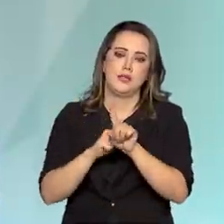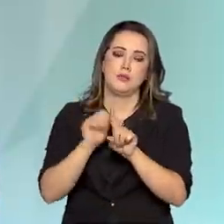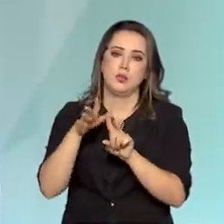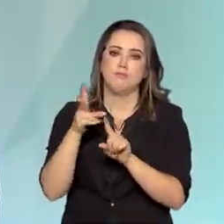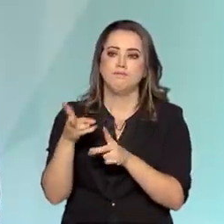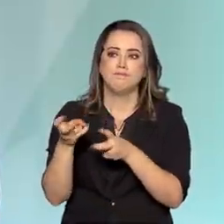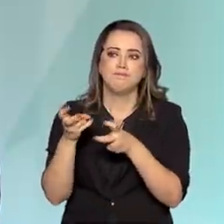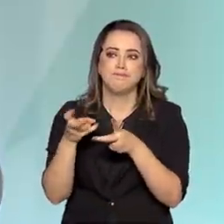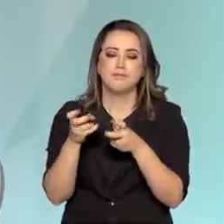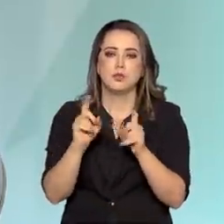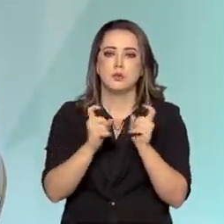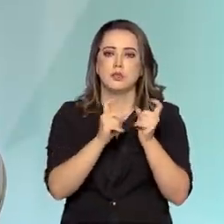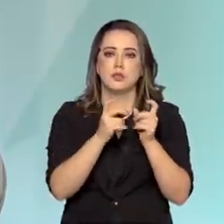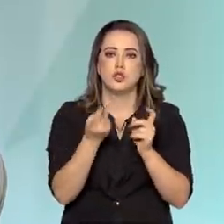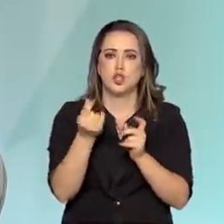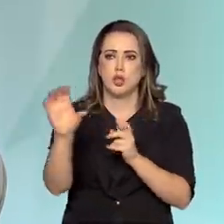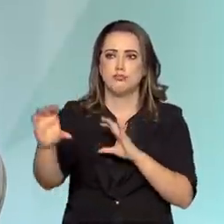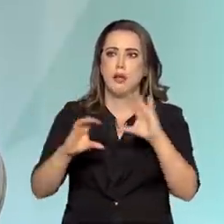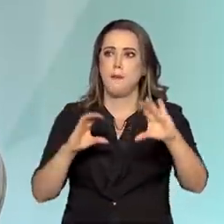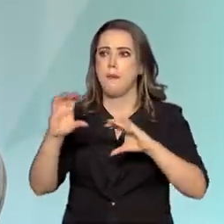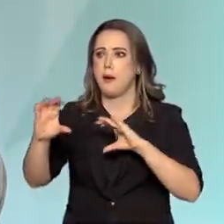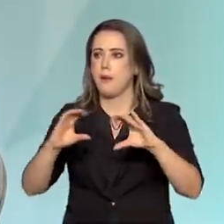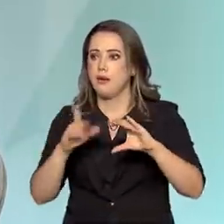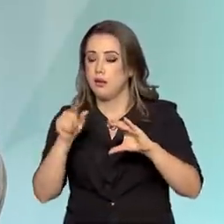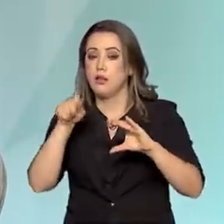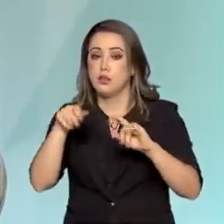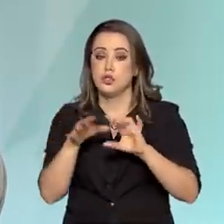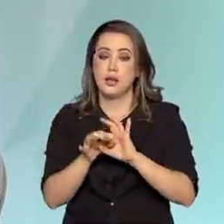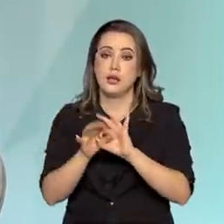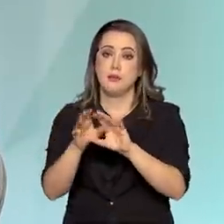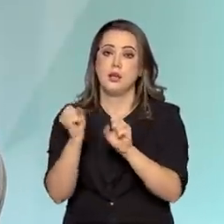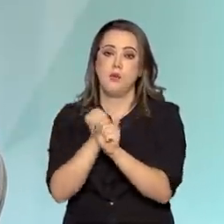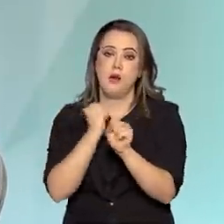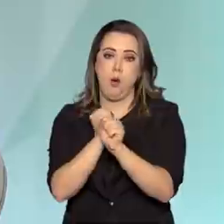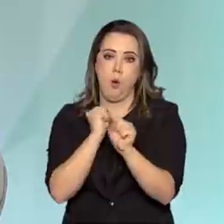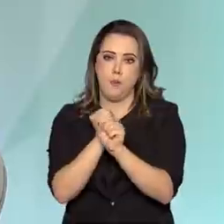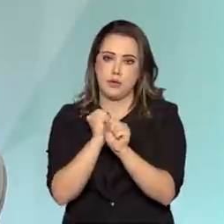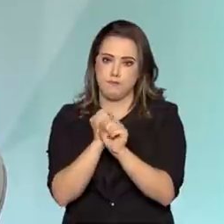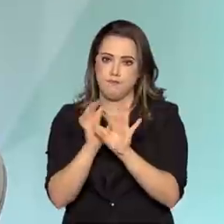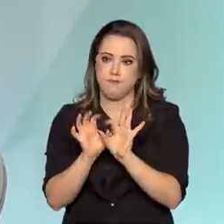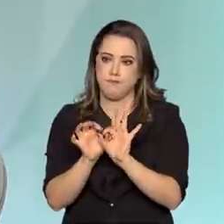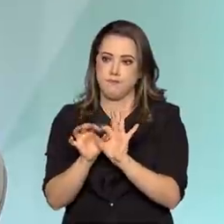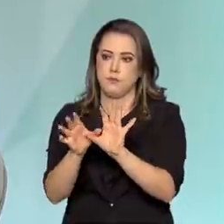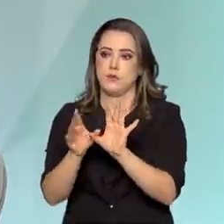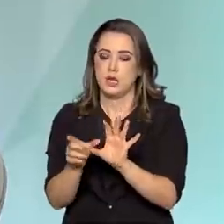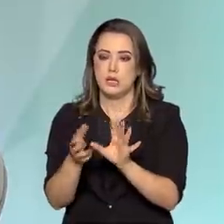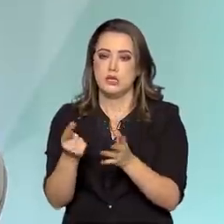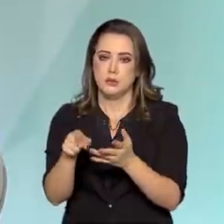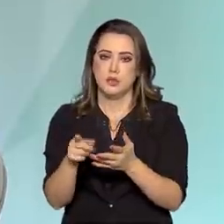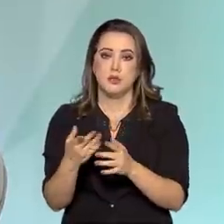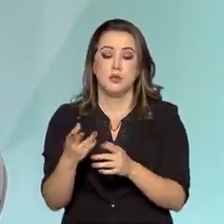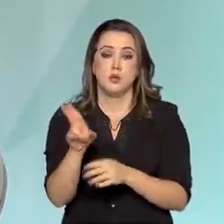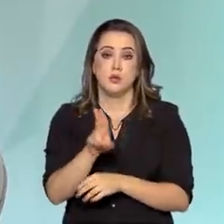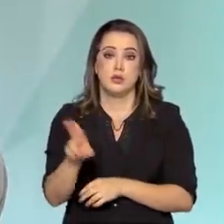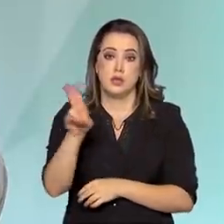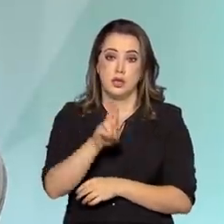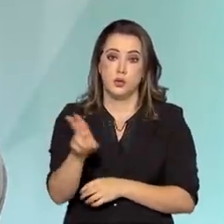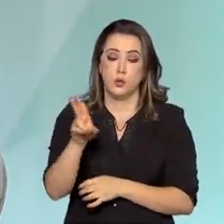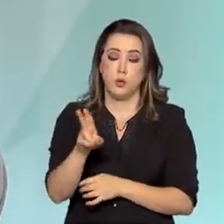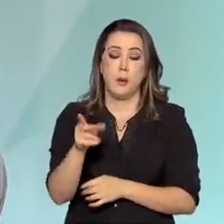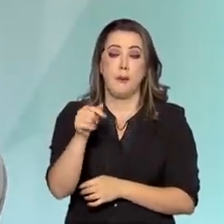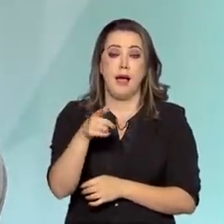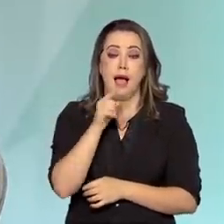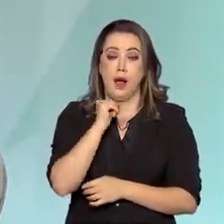algumas gestões, consegui recursos e já autorizei uma obra que está sendo realizada agora. Nós estamos instalando hidrantes em